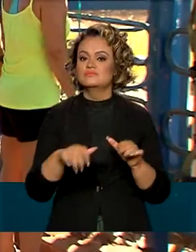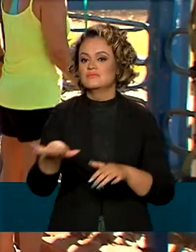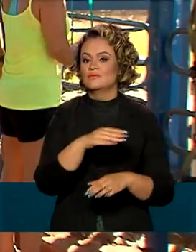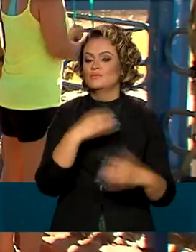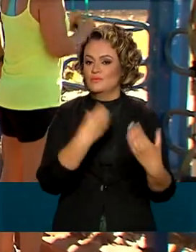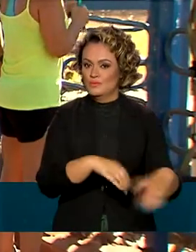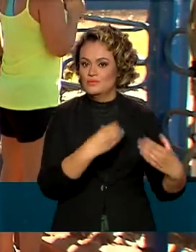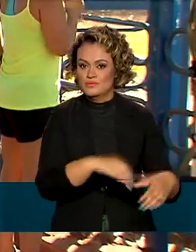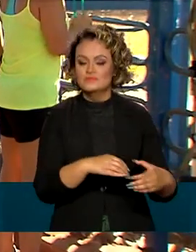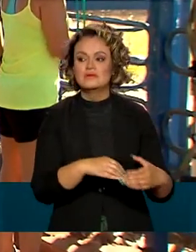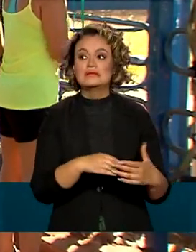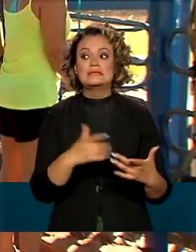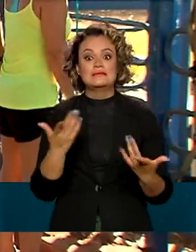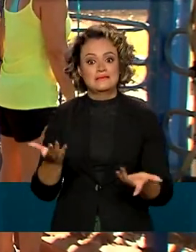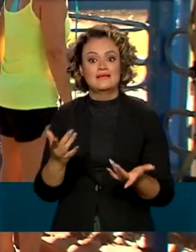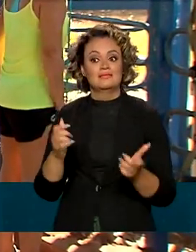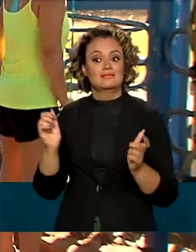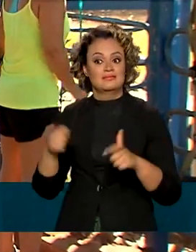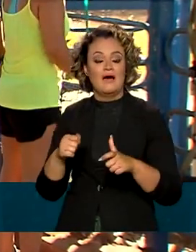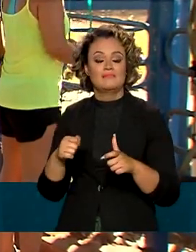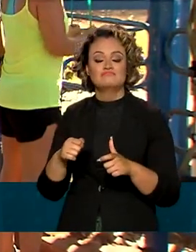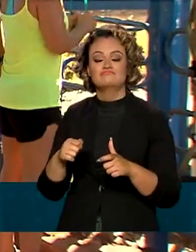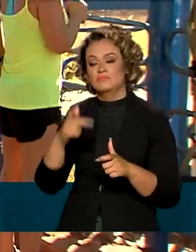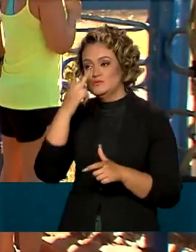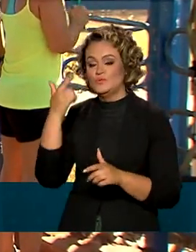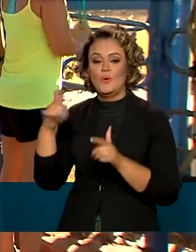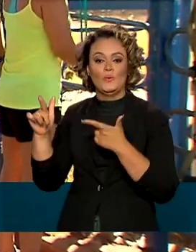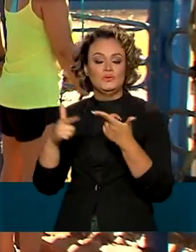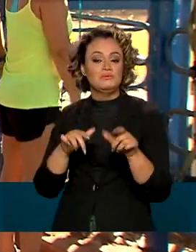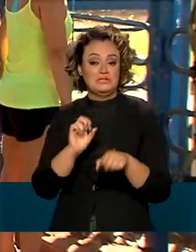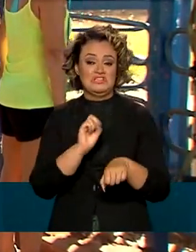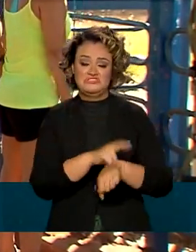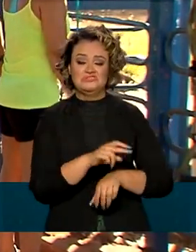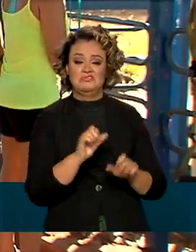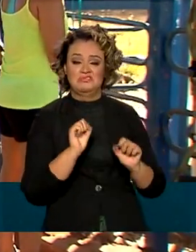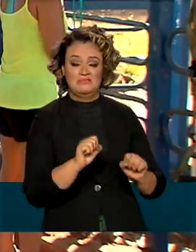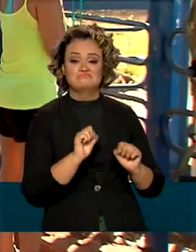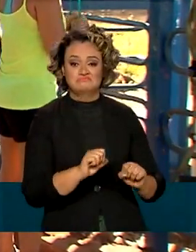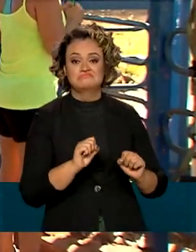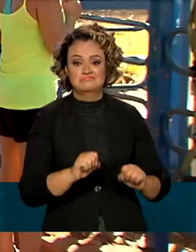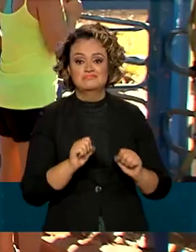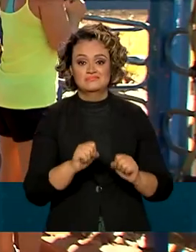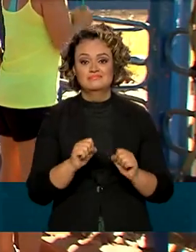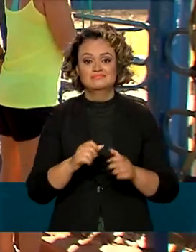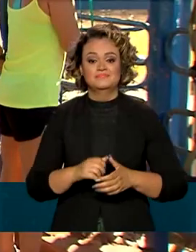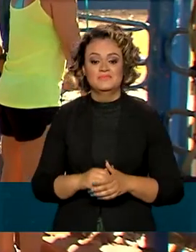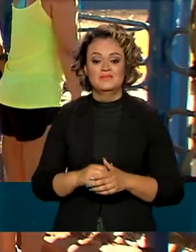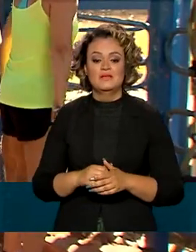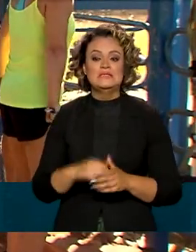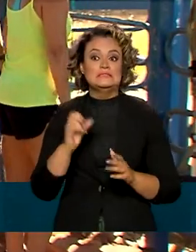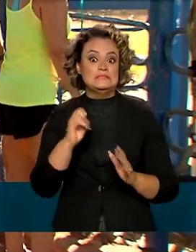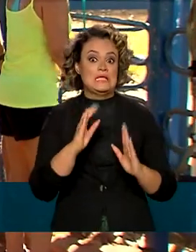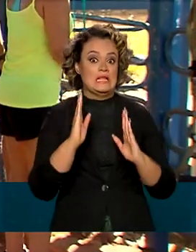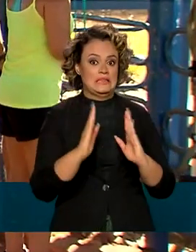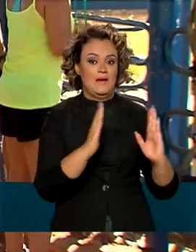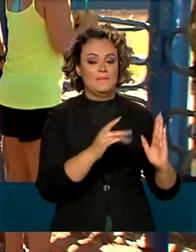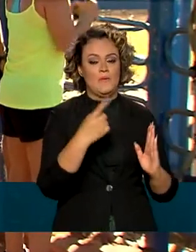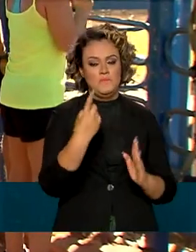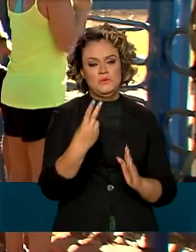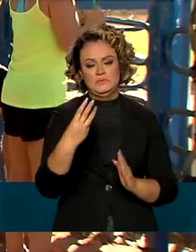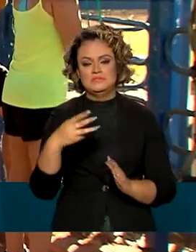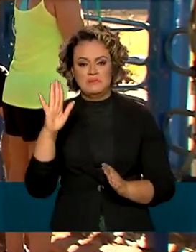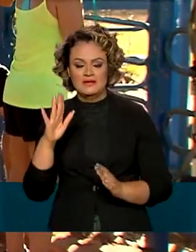públicos e amplia o limite de candidatos considerados aprovados em seleções com mais de uma etapa,